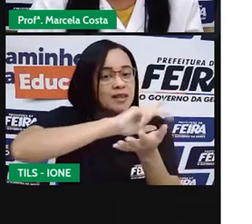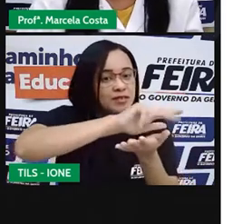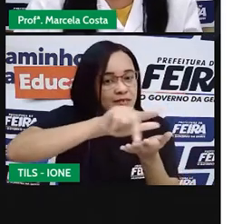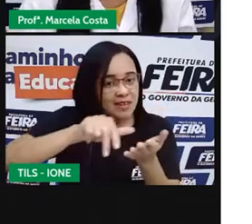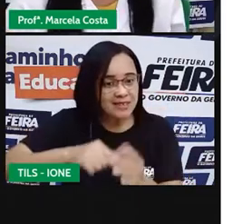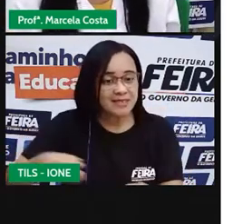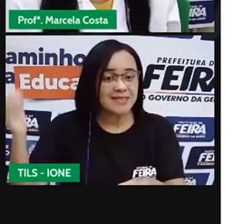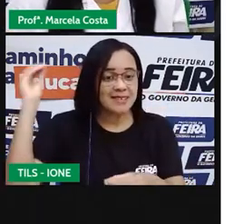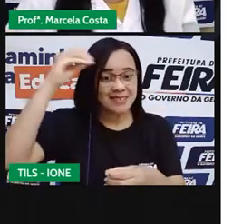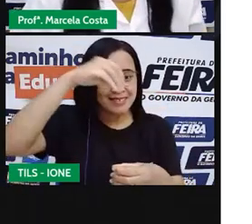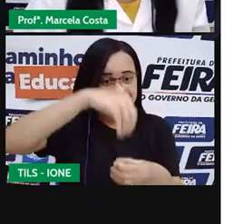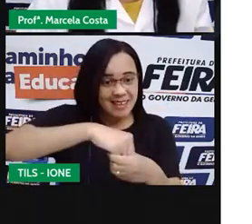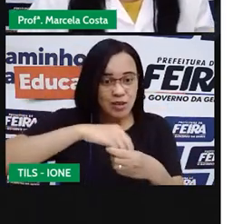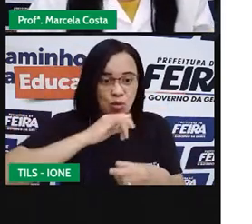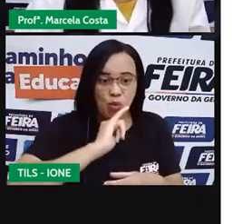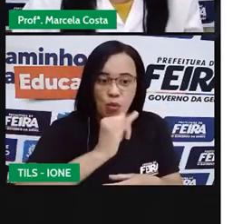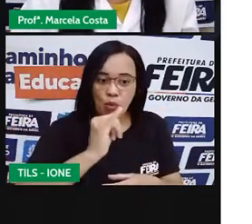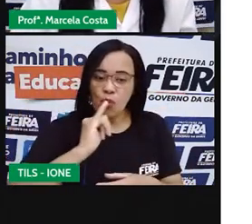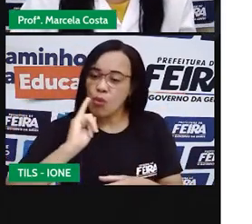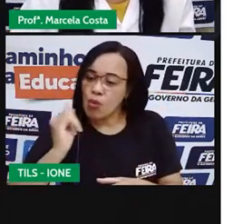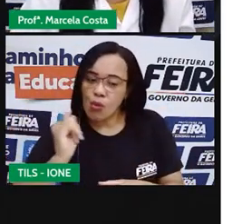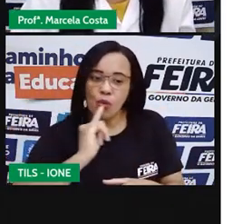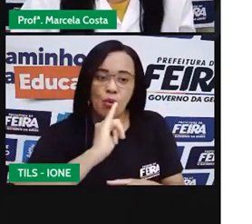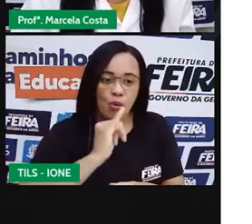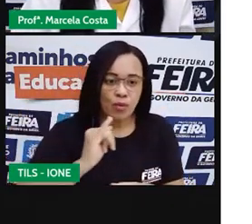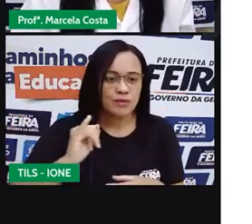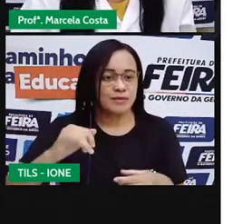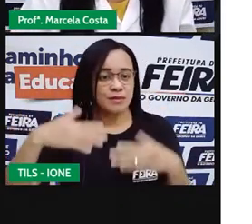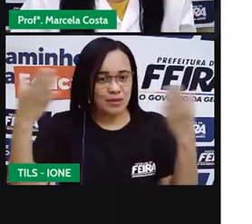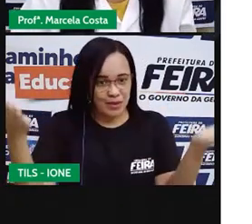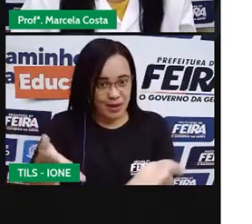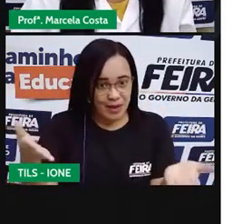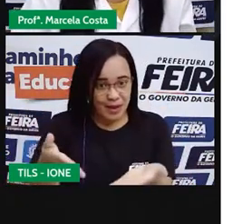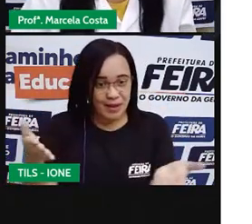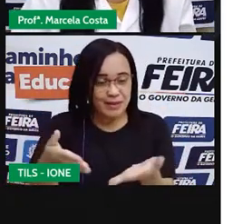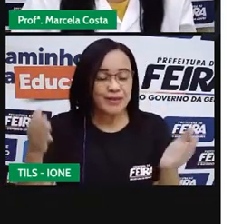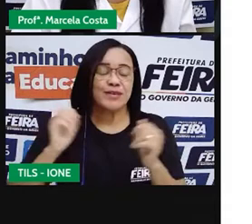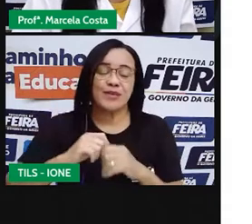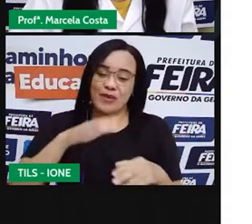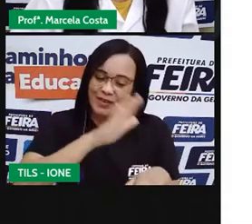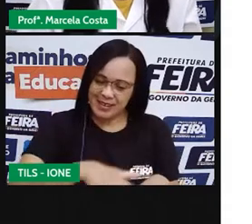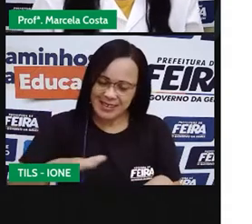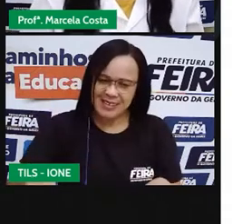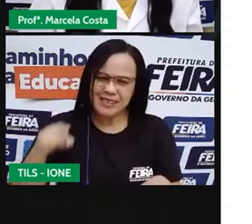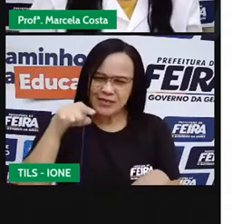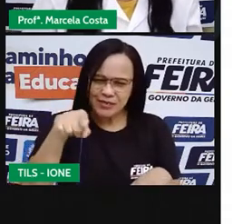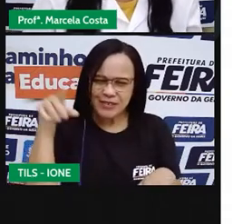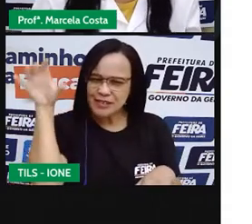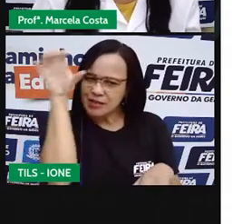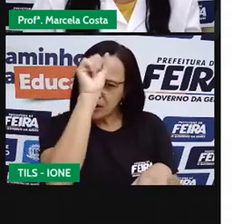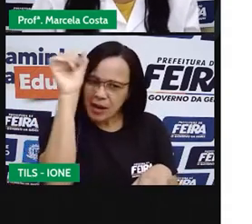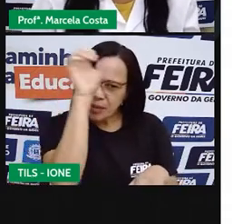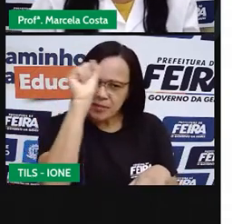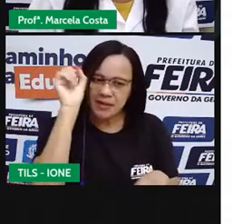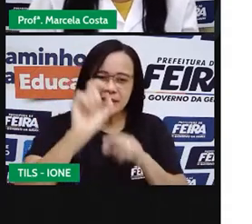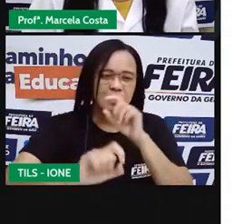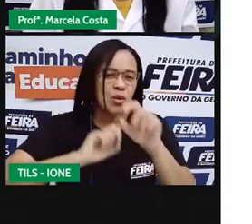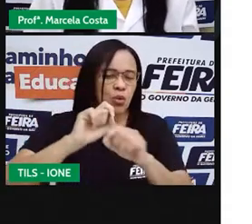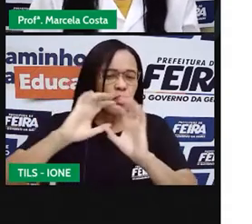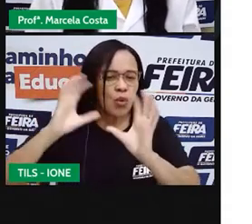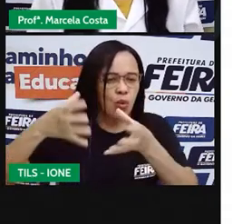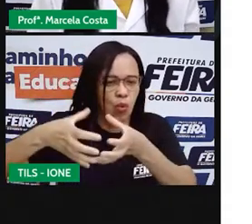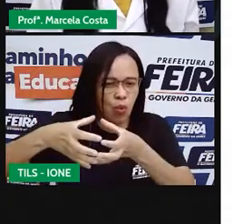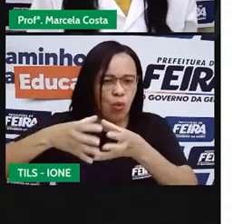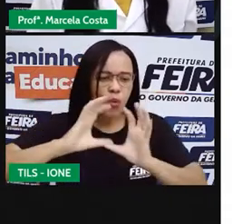fadas. Com essa aula, criança, vocês vão aprender a agrupar,